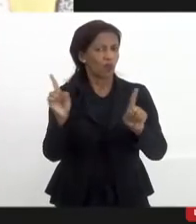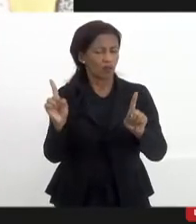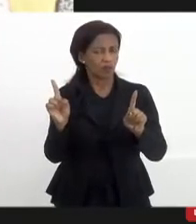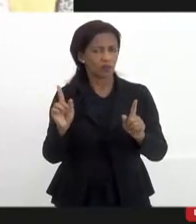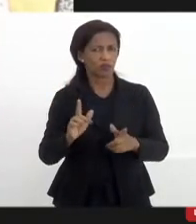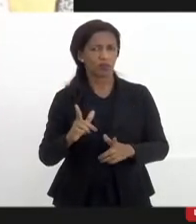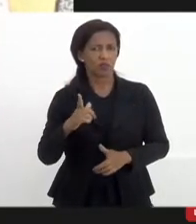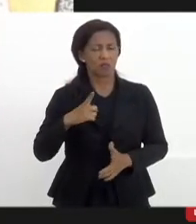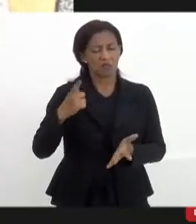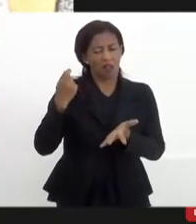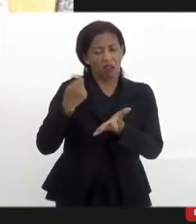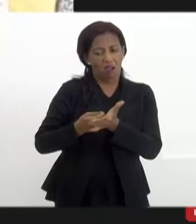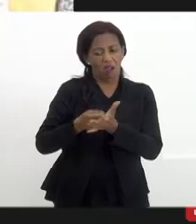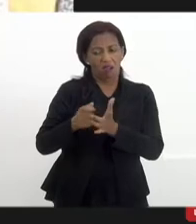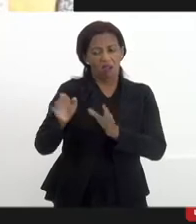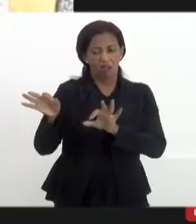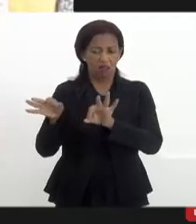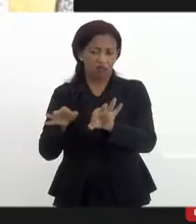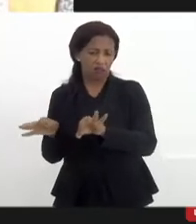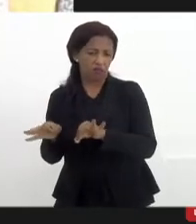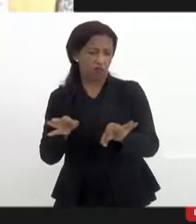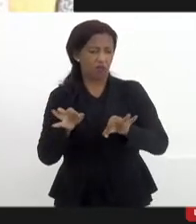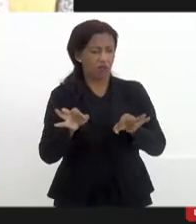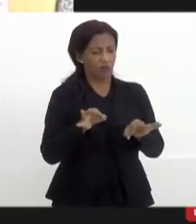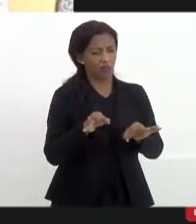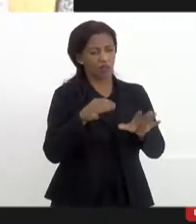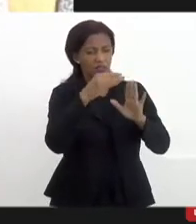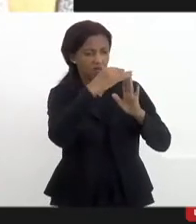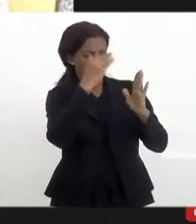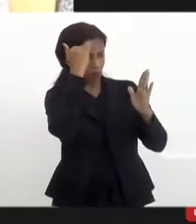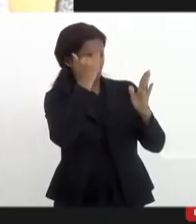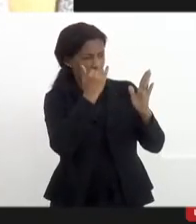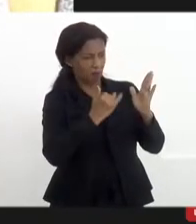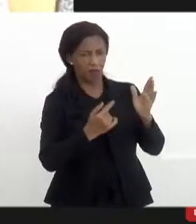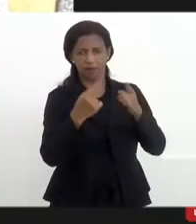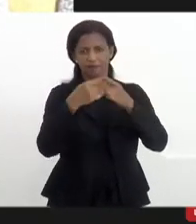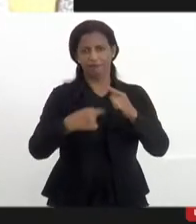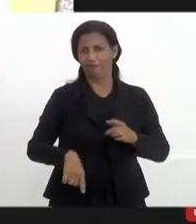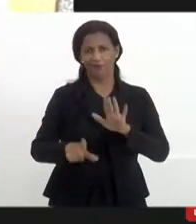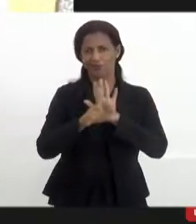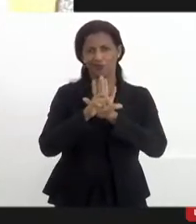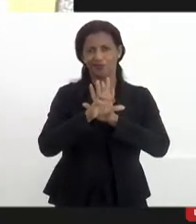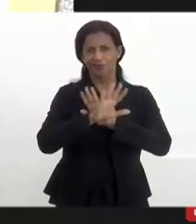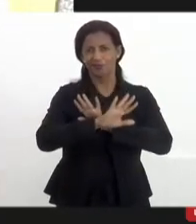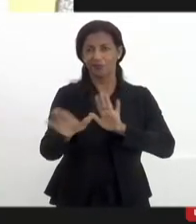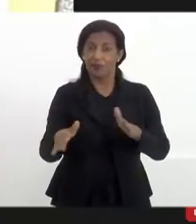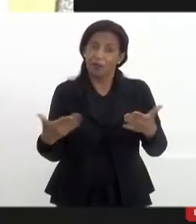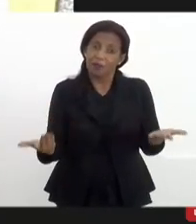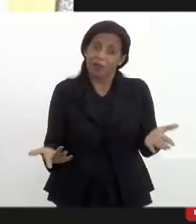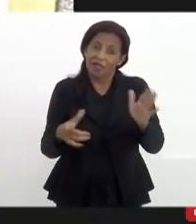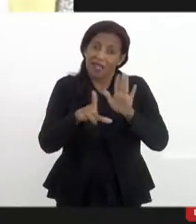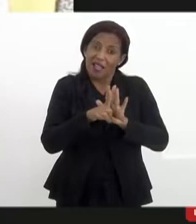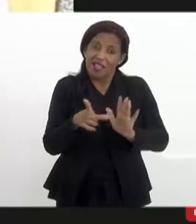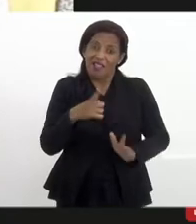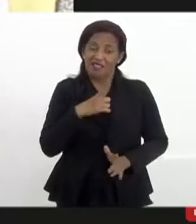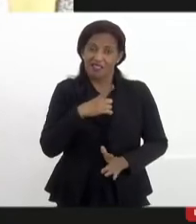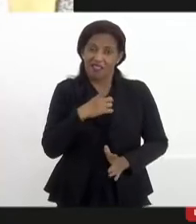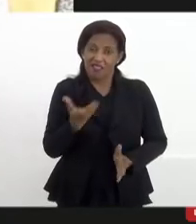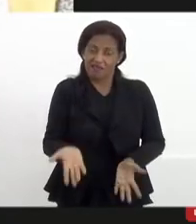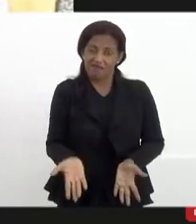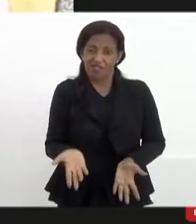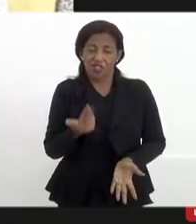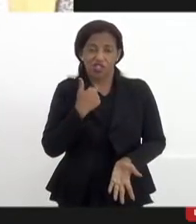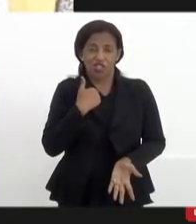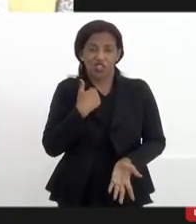tem que ser desse tamanho, que tem que ser do jeito que está aí. A gente não concorda com a lei, mas é a lei que tem e a gente não